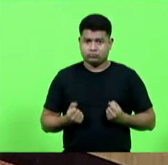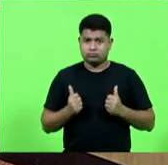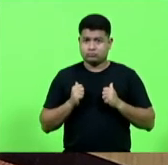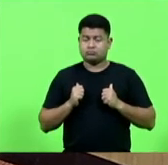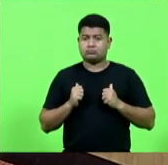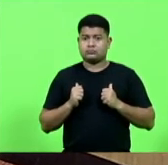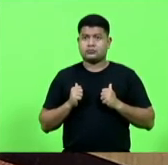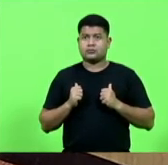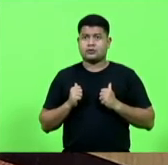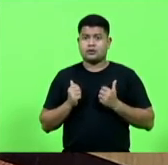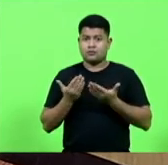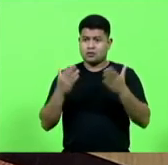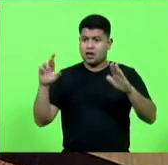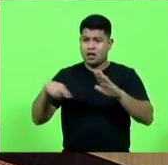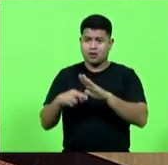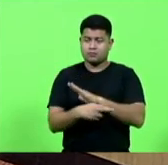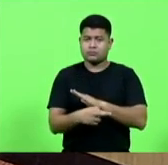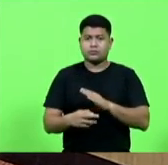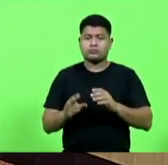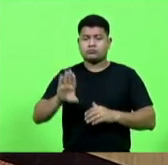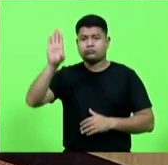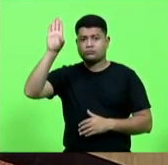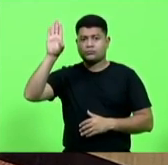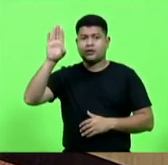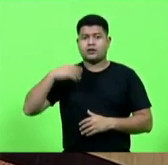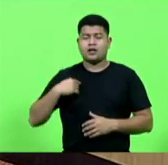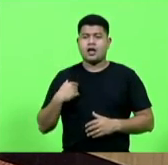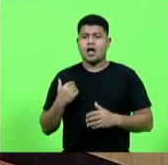os que reprovam se manifestem, aprovado por maioria.